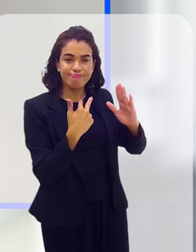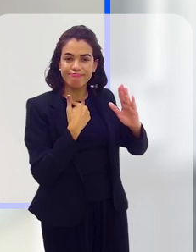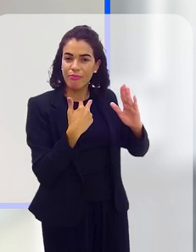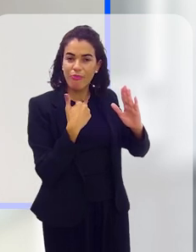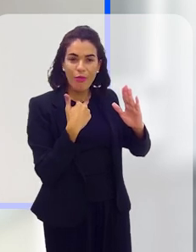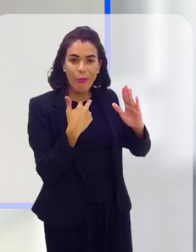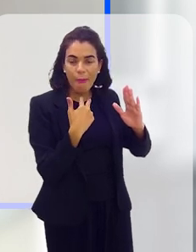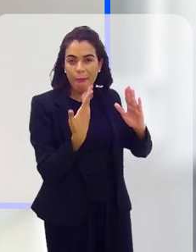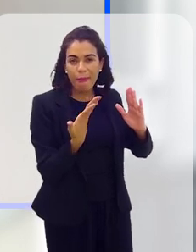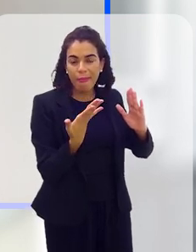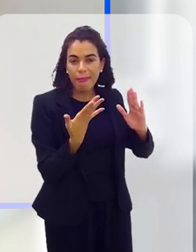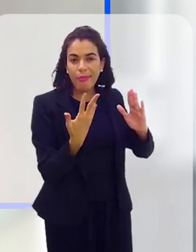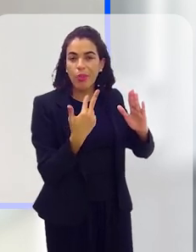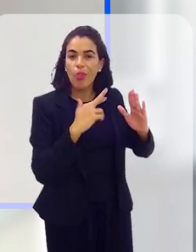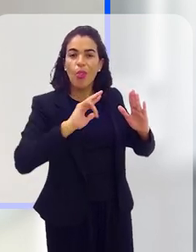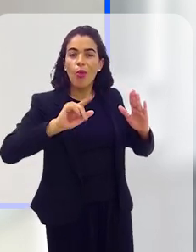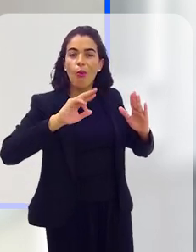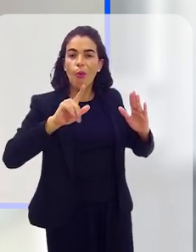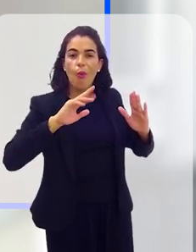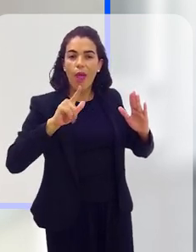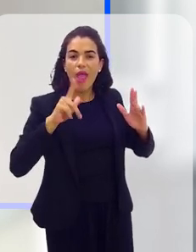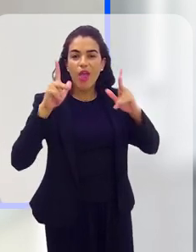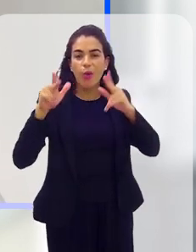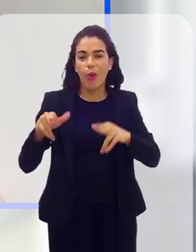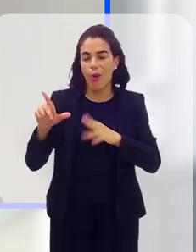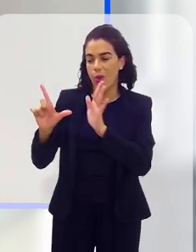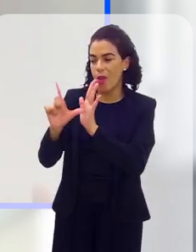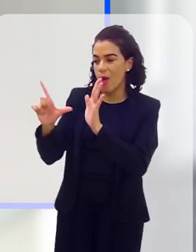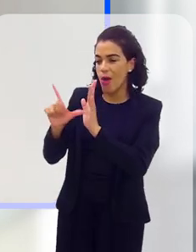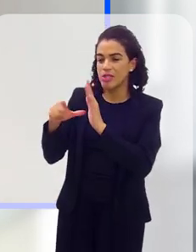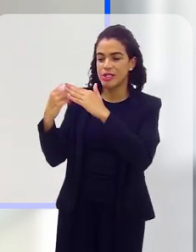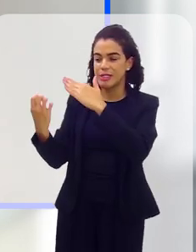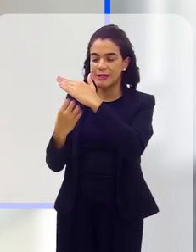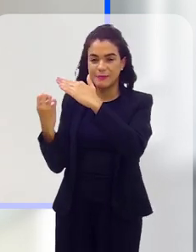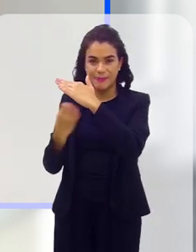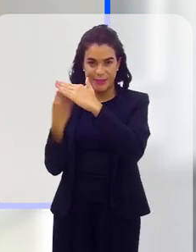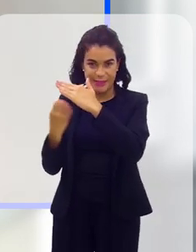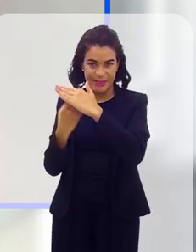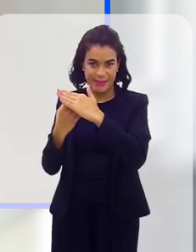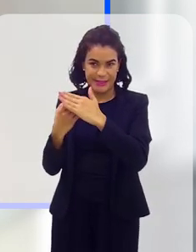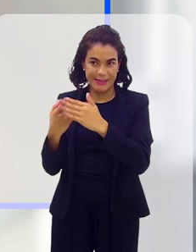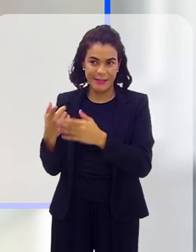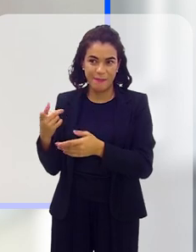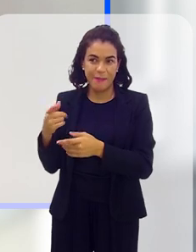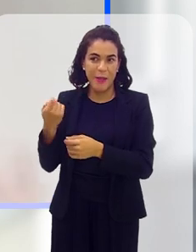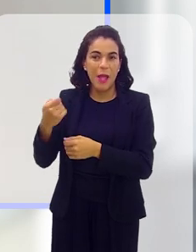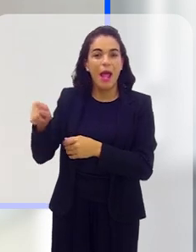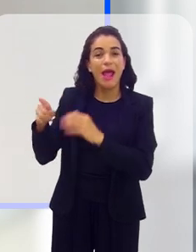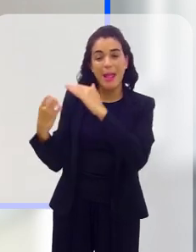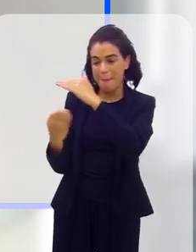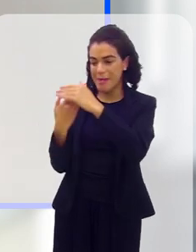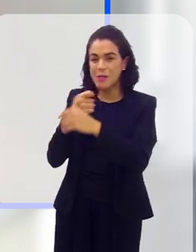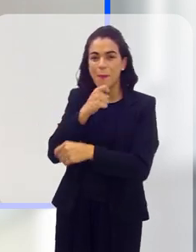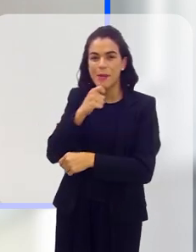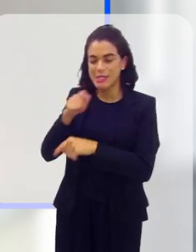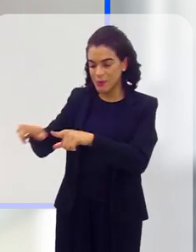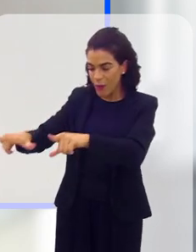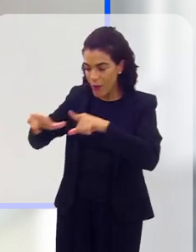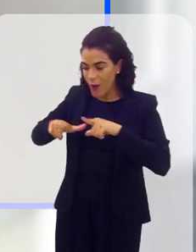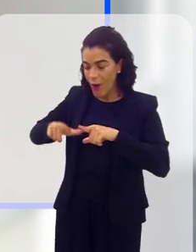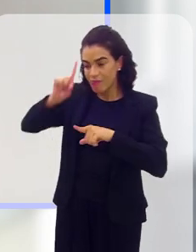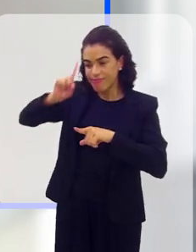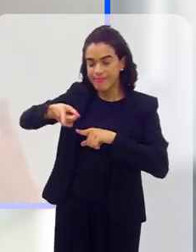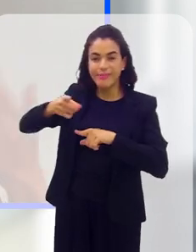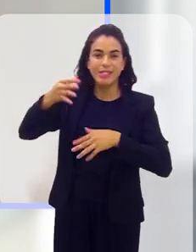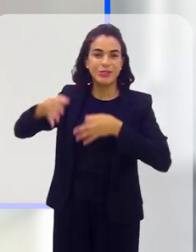não é como outros estabelecimentos em que a gente não precisa de uma ordem judicial, não precisa de um